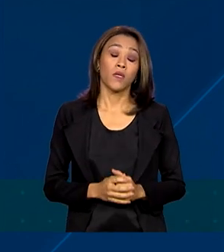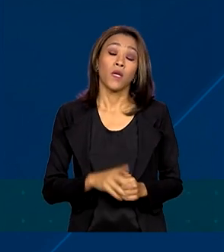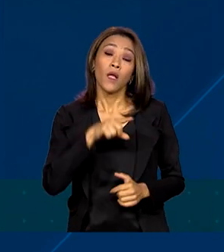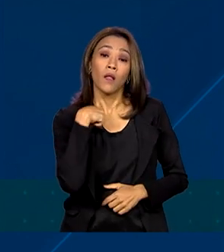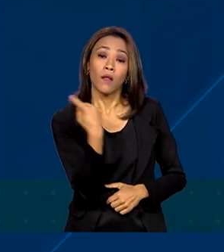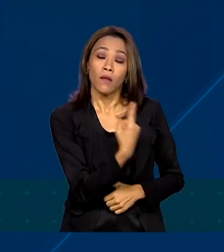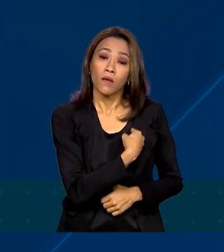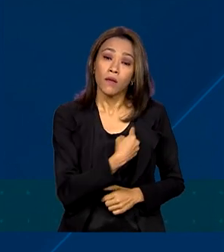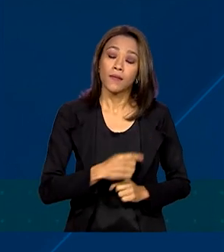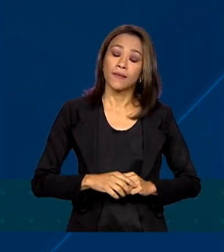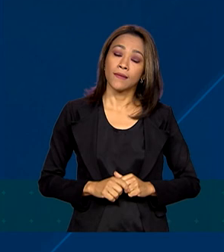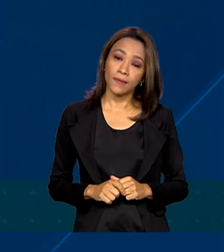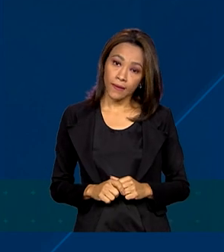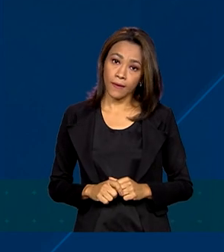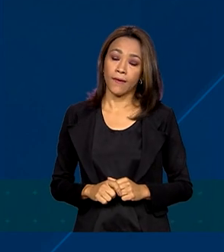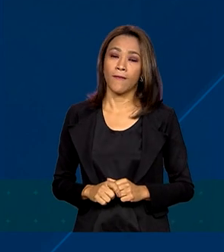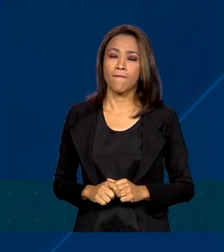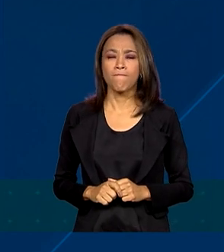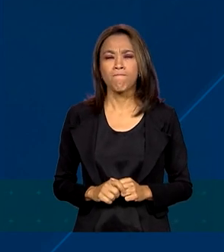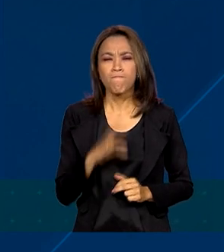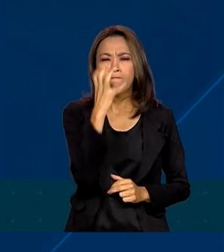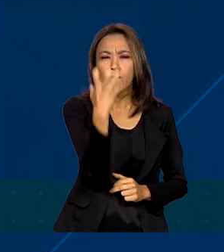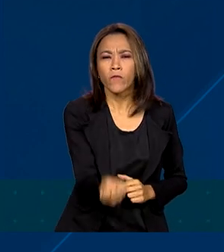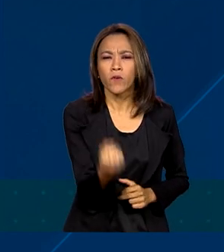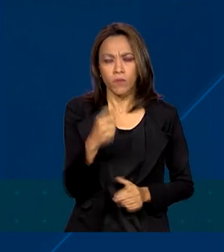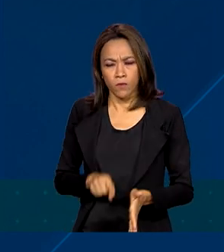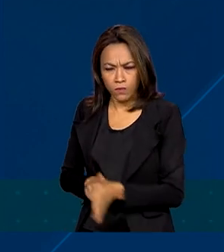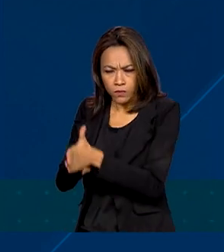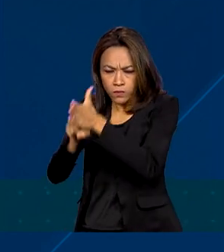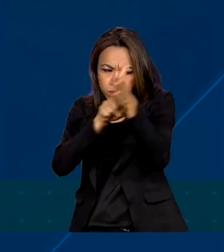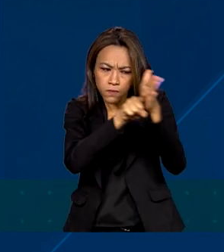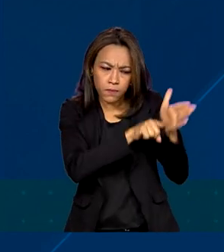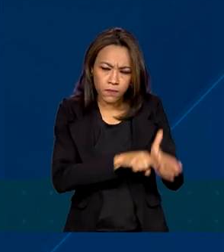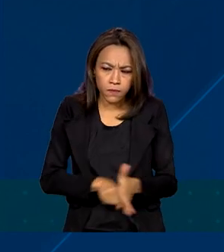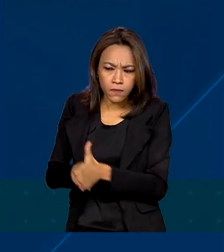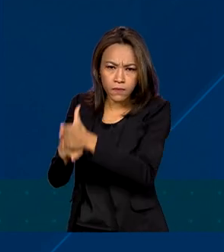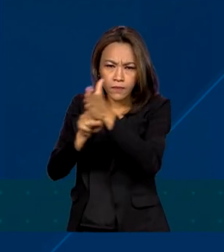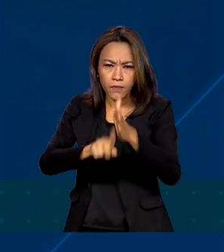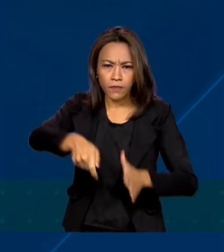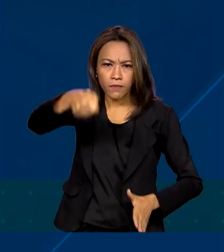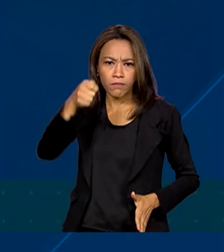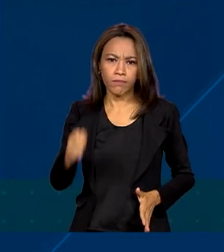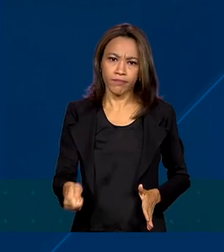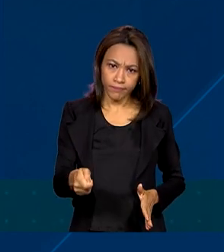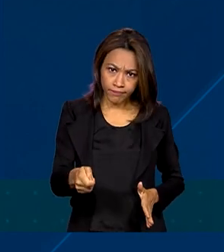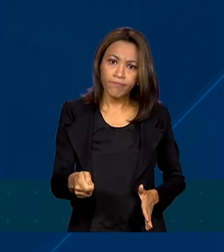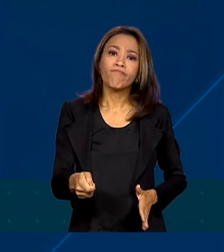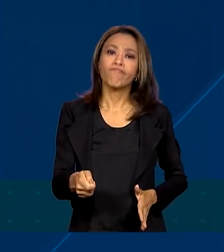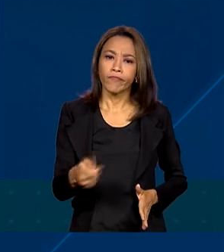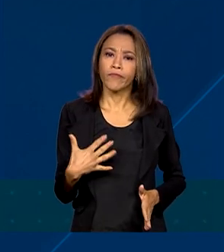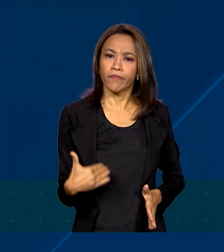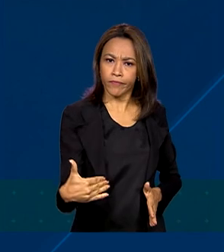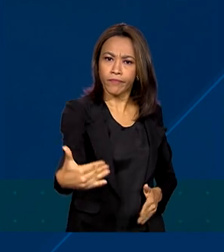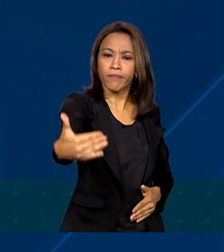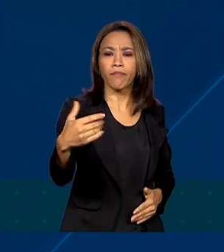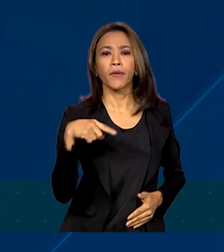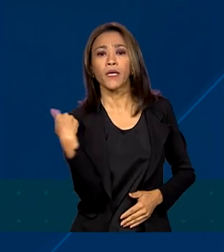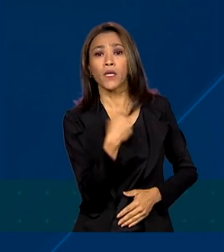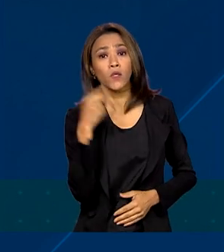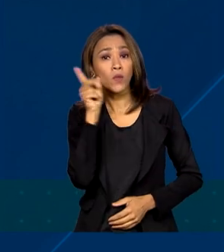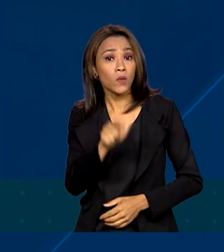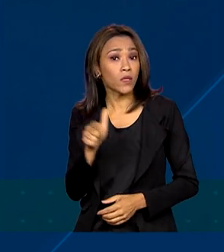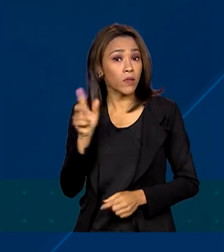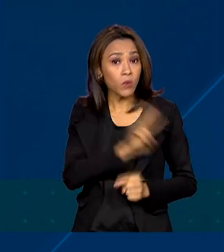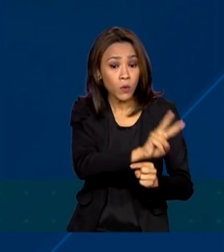vamos fazer uma fiscalização mais contundente, mais forte, para que a gente possa tomar conta da nossa